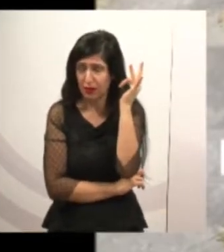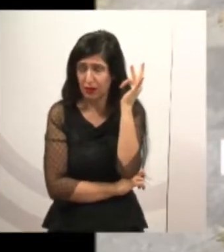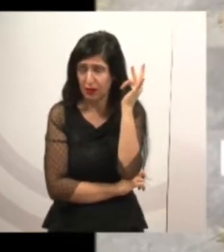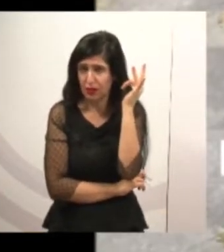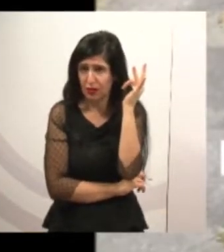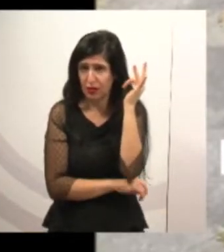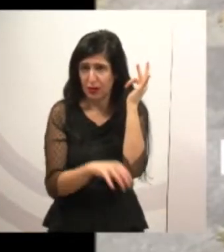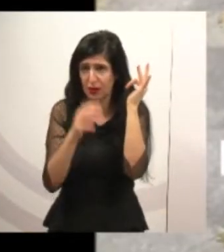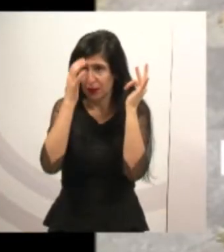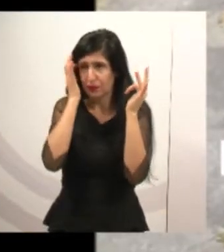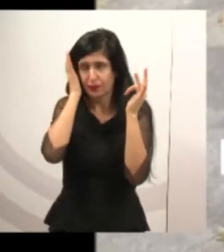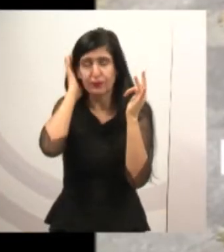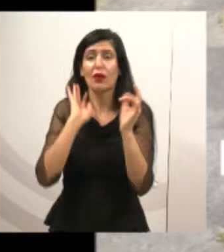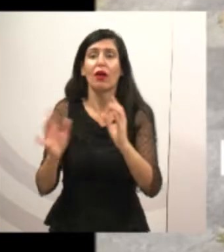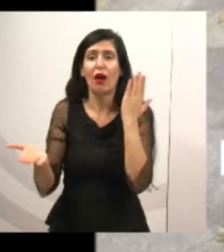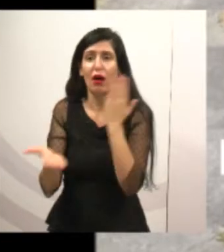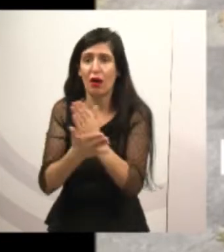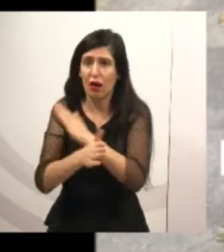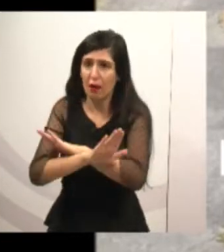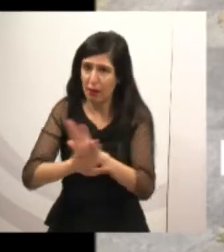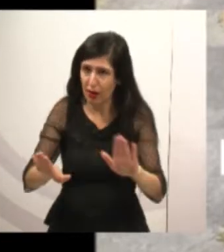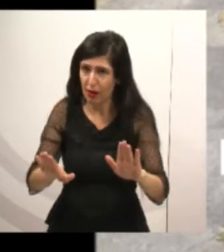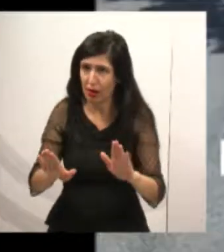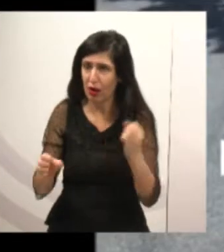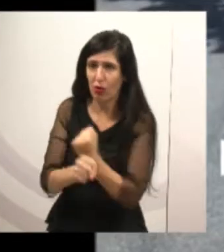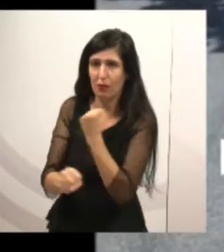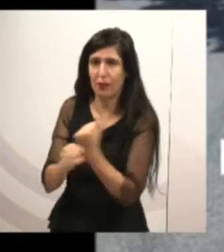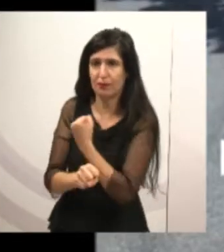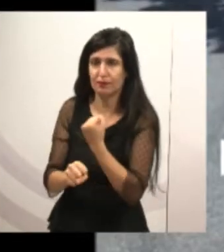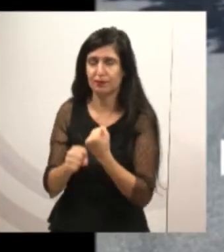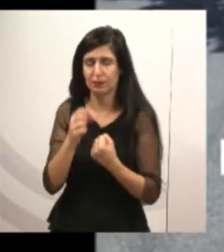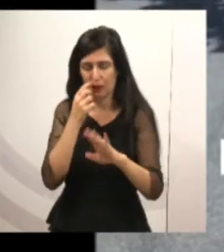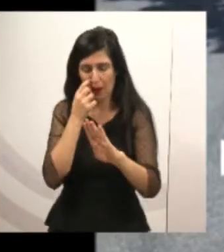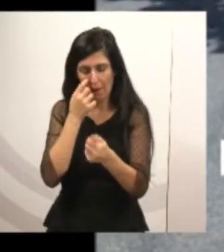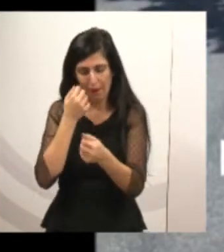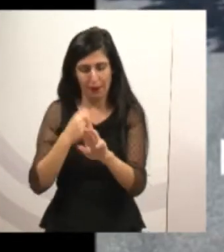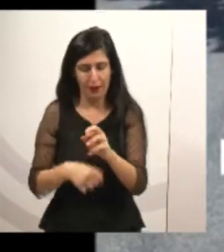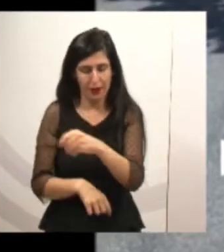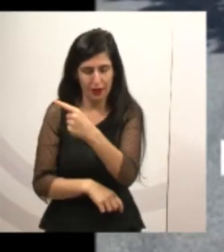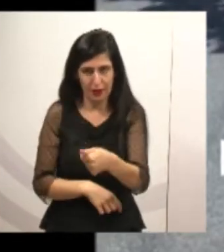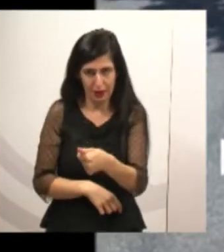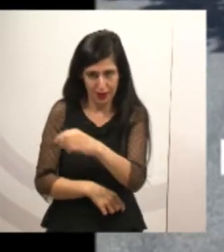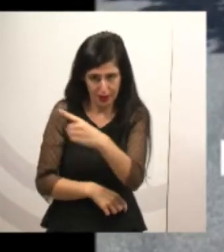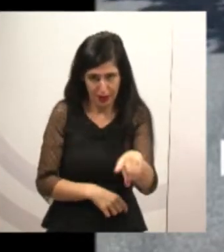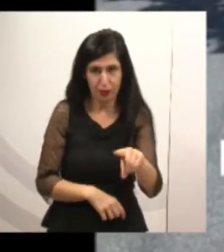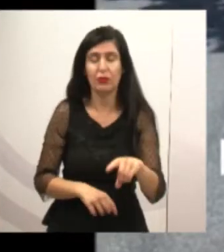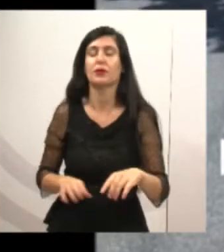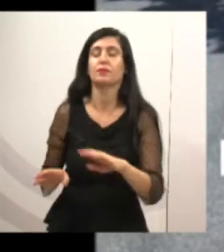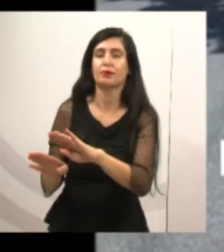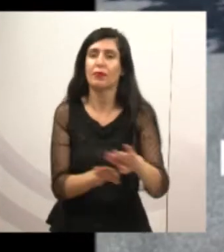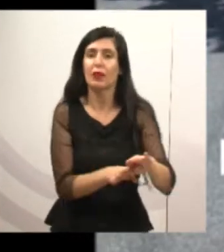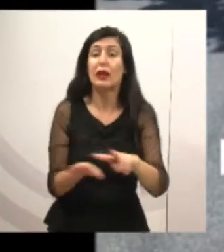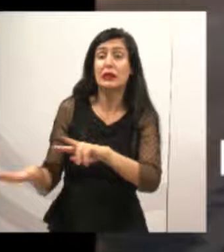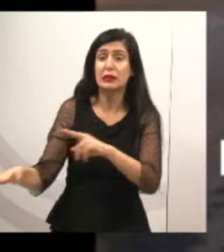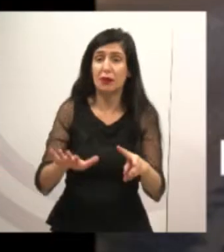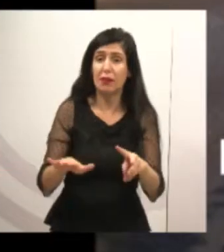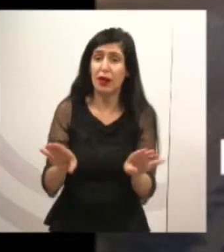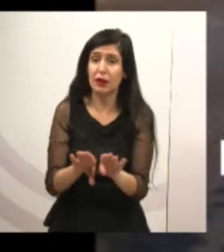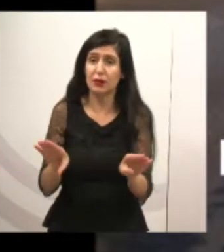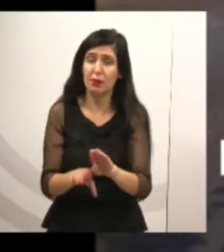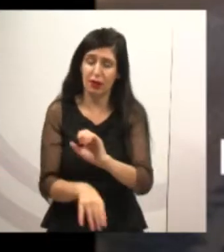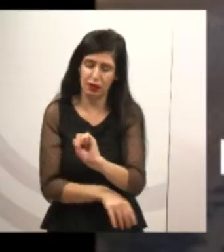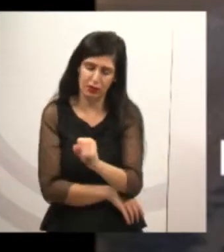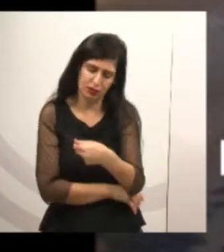terminar ali na Rua Barão. Essa semana também, além dessa, não foi diferente. Também lá no Jardim Santa Maria,